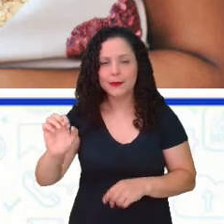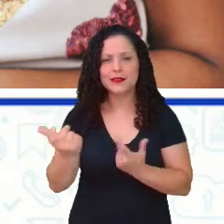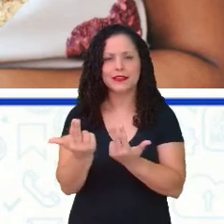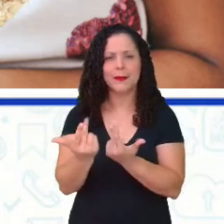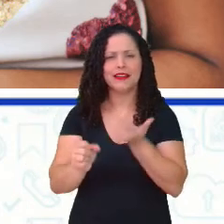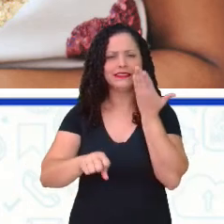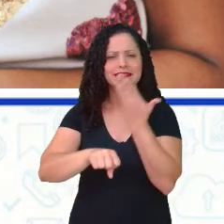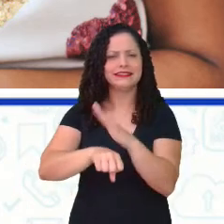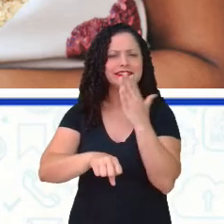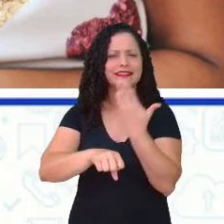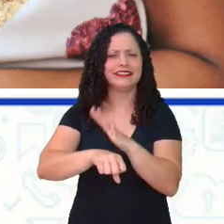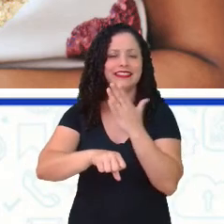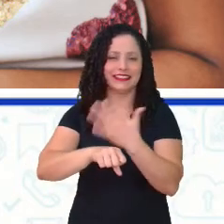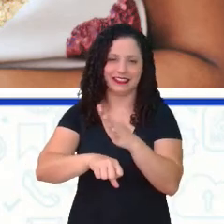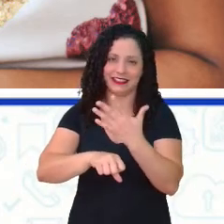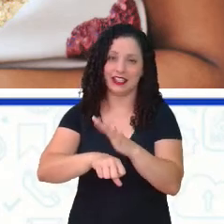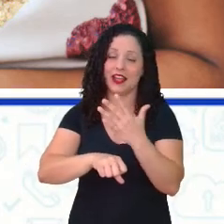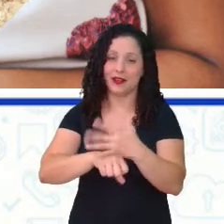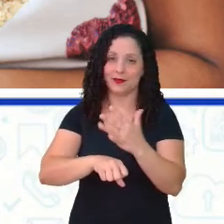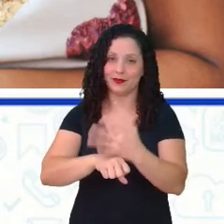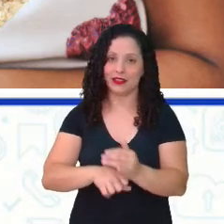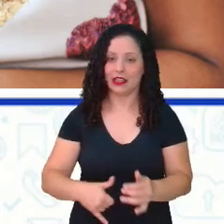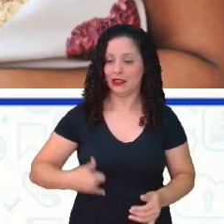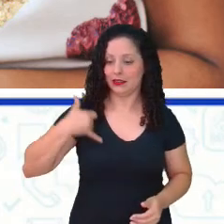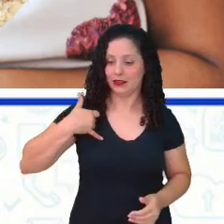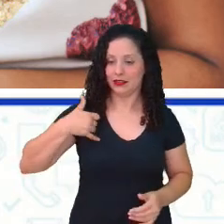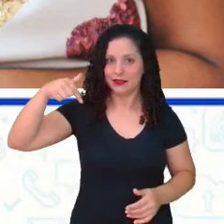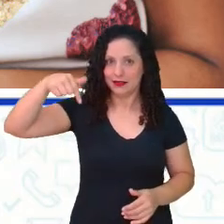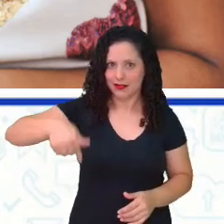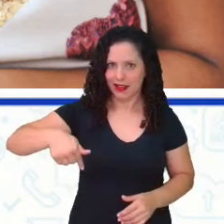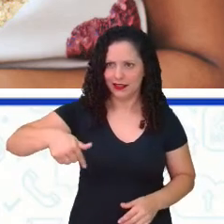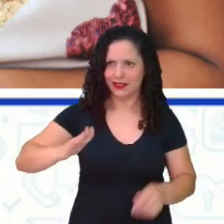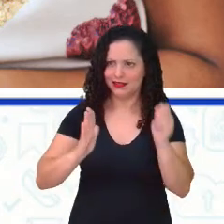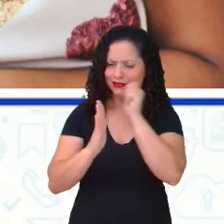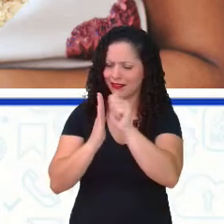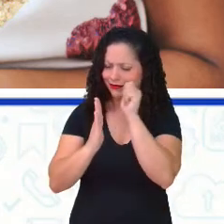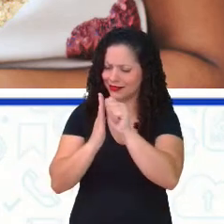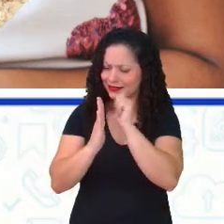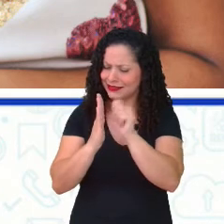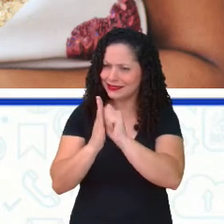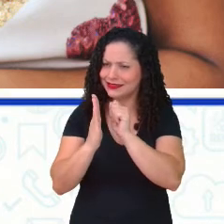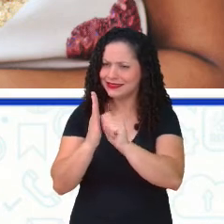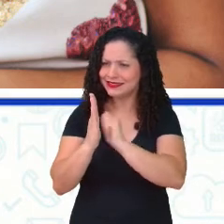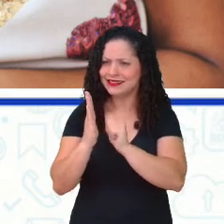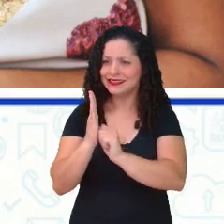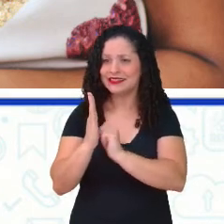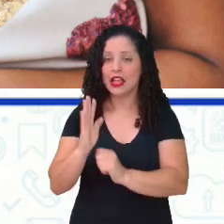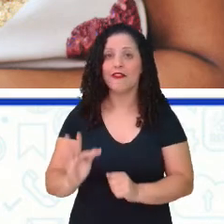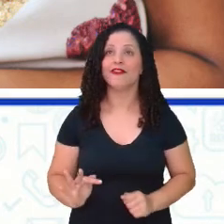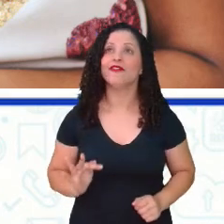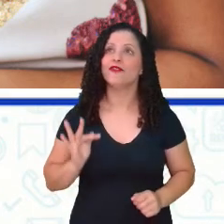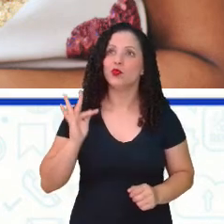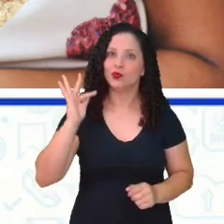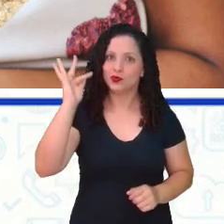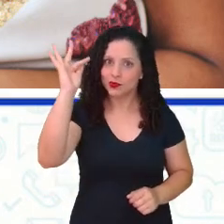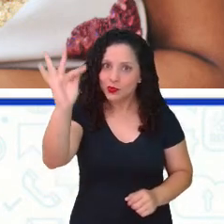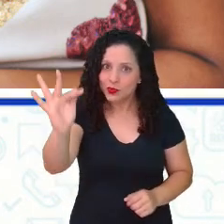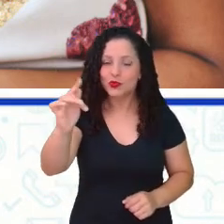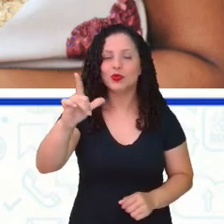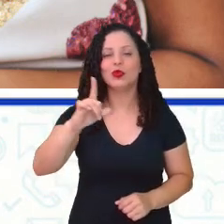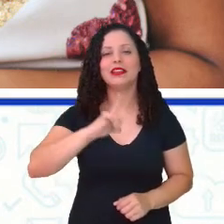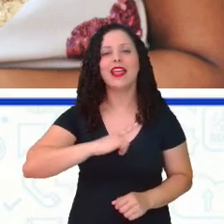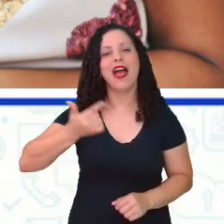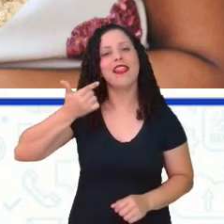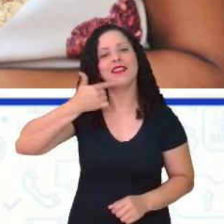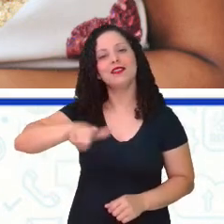para escrever, não é? Ela diz, desde os sete anos de idade, para que um dia tivesse a língua